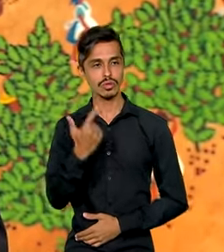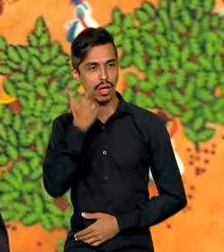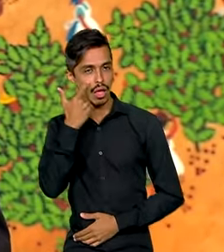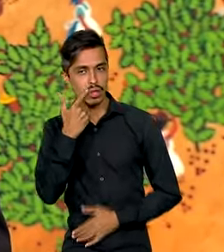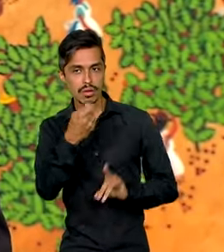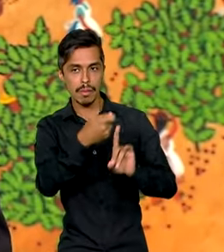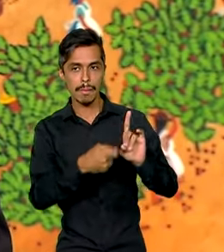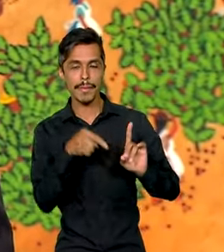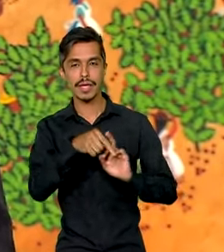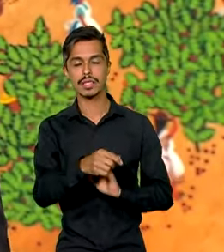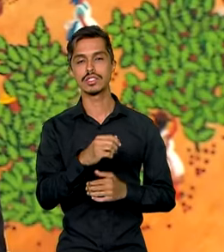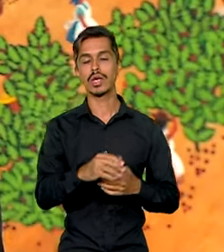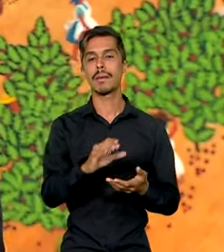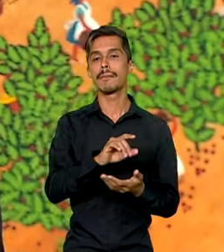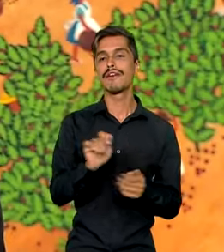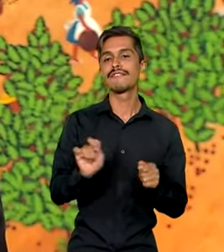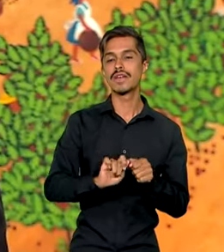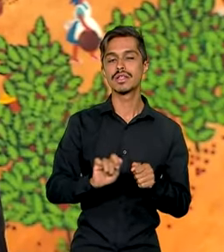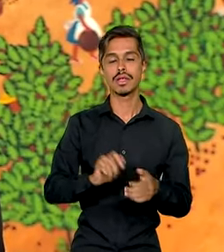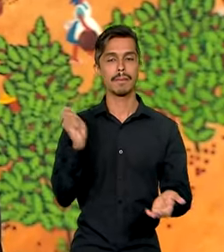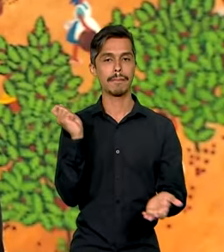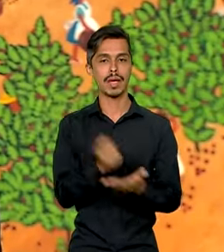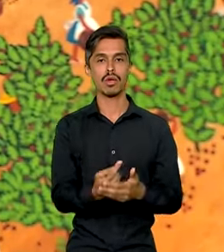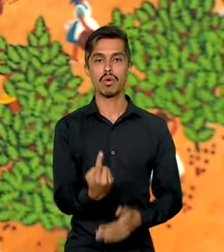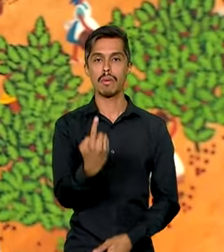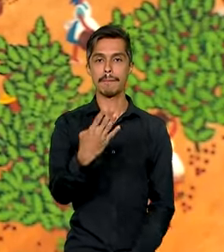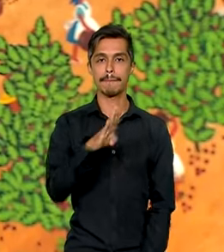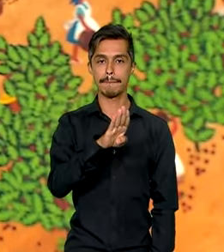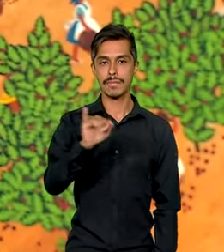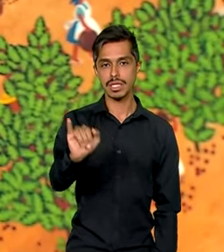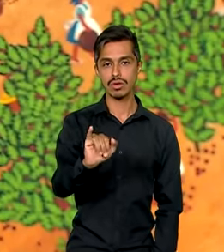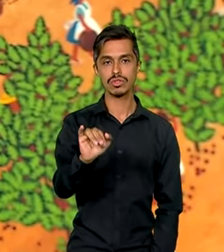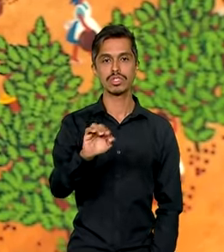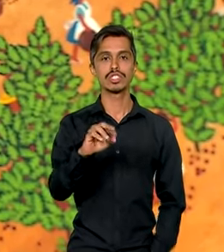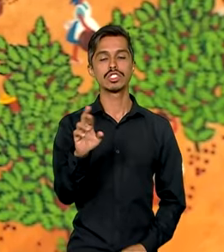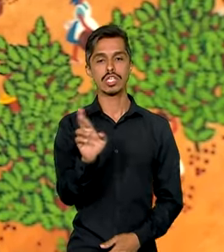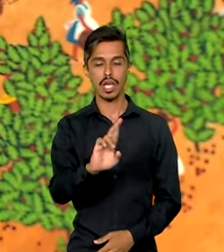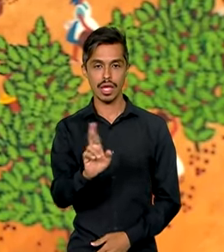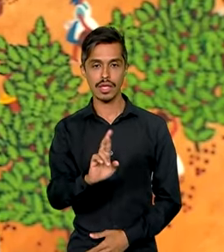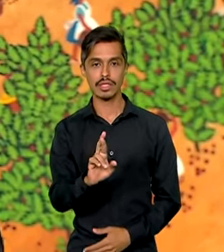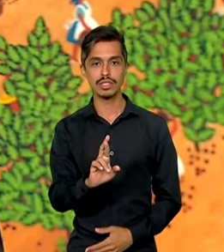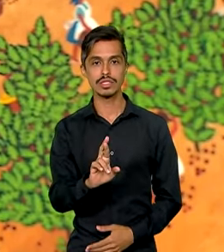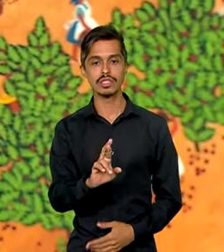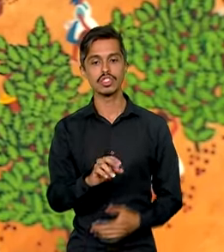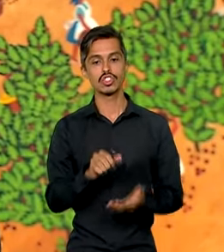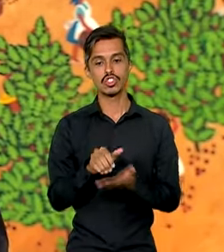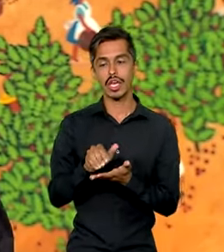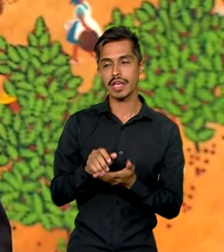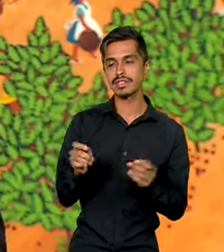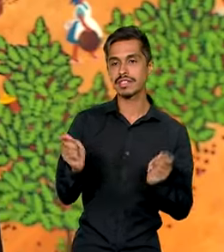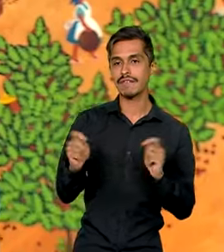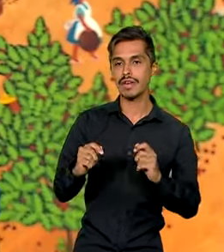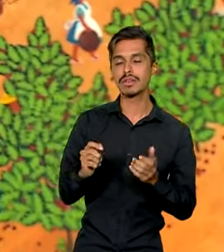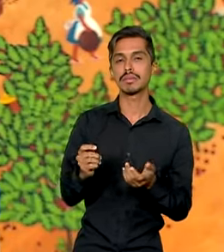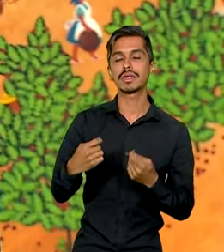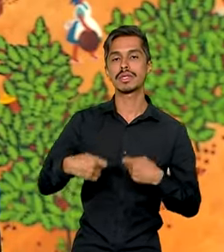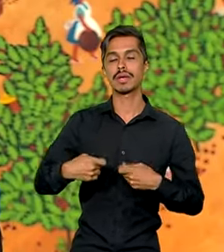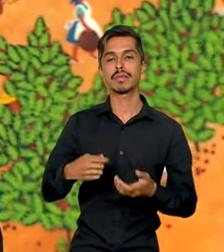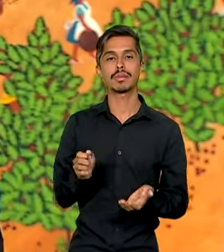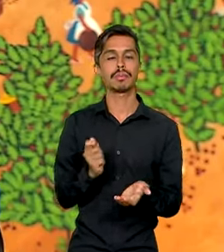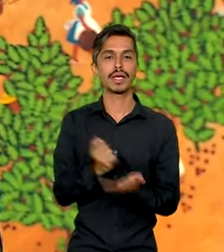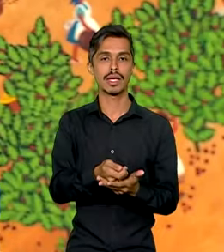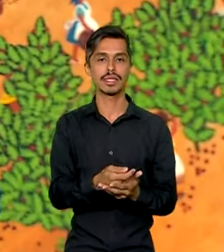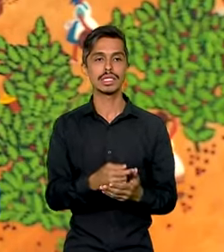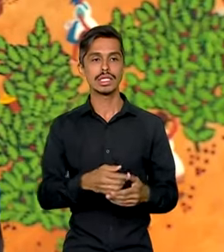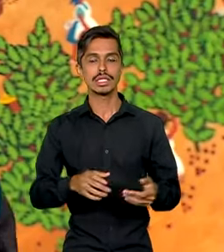março poder fazer o pagamento de um bilhão de reais de restos a pagar de emendas